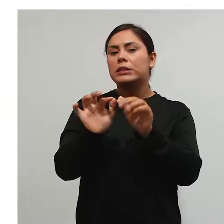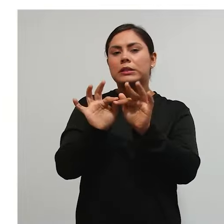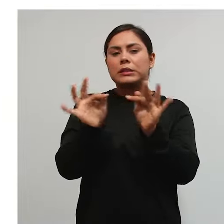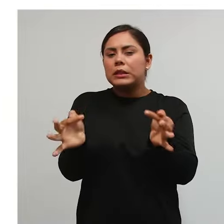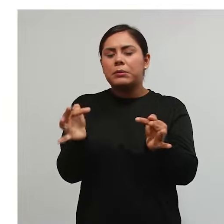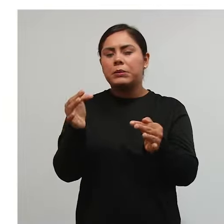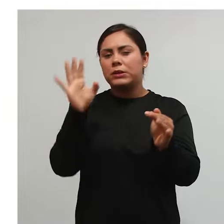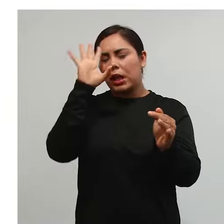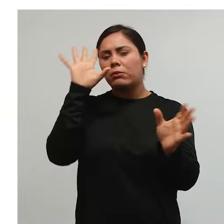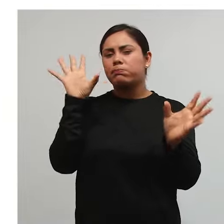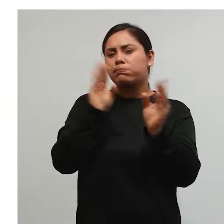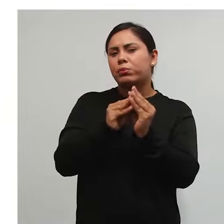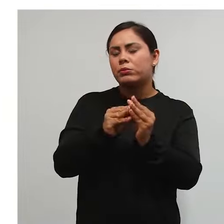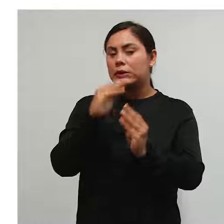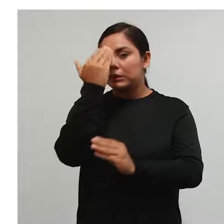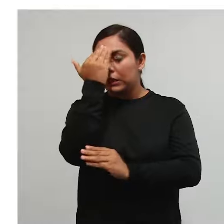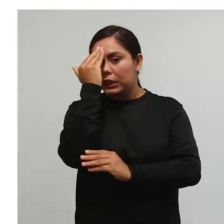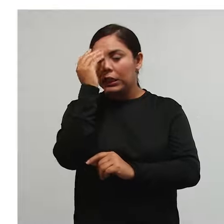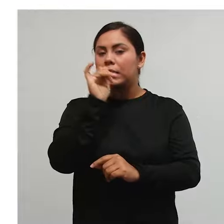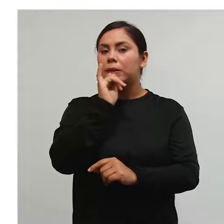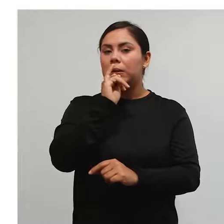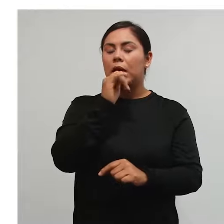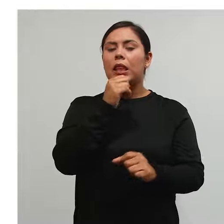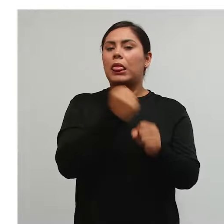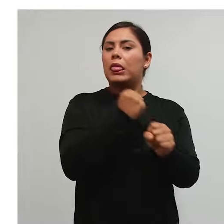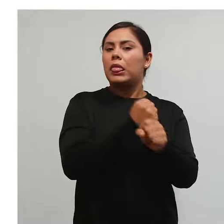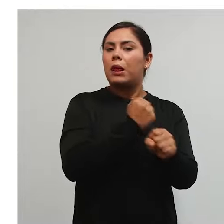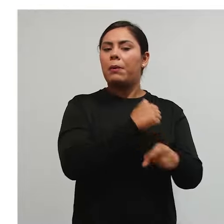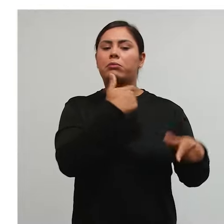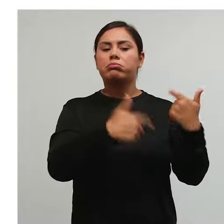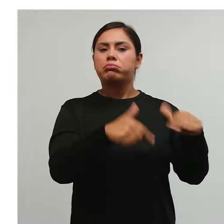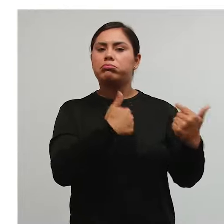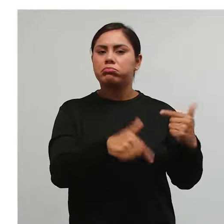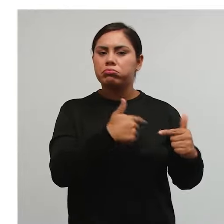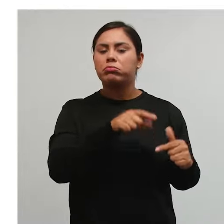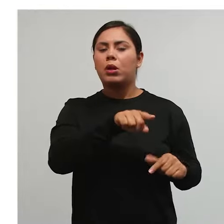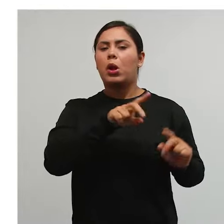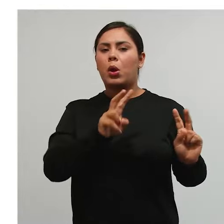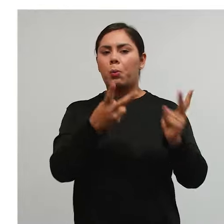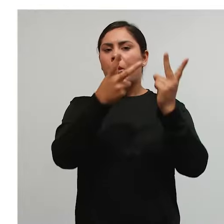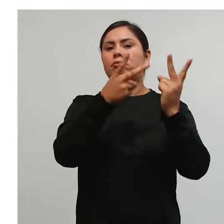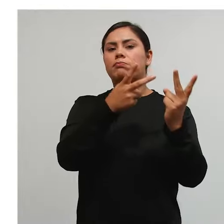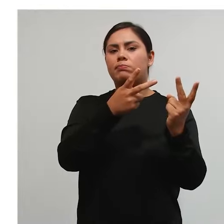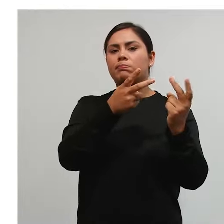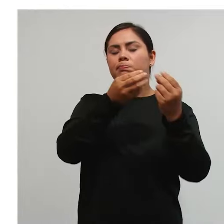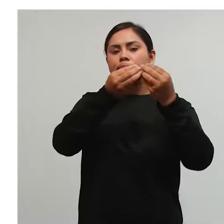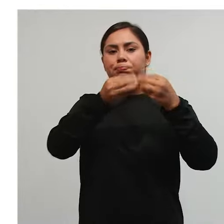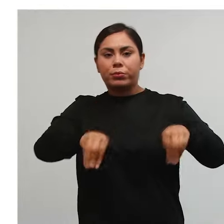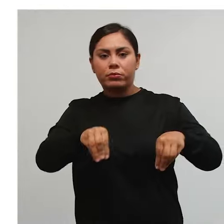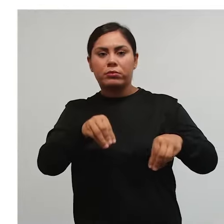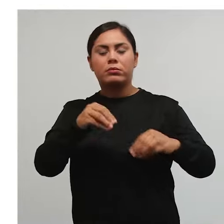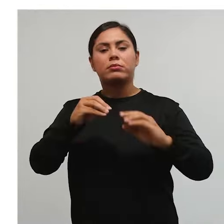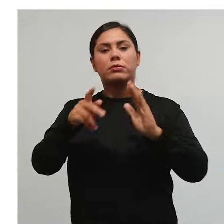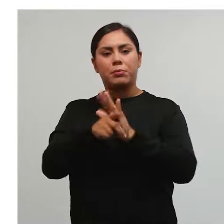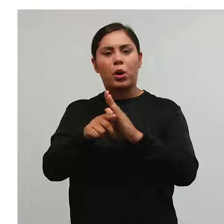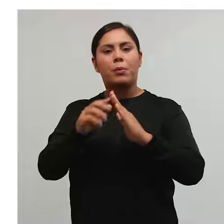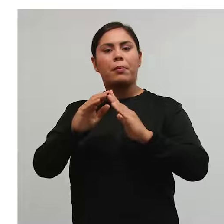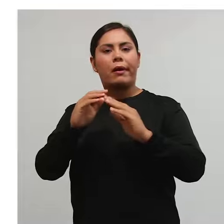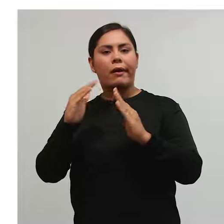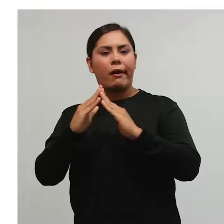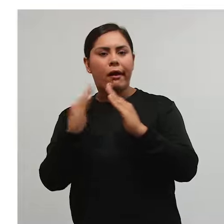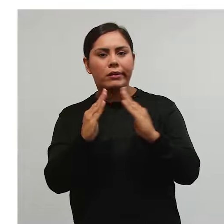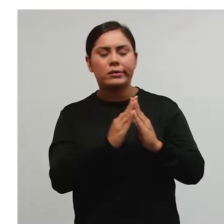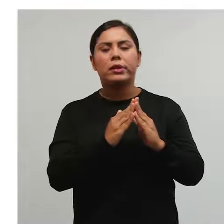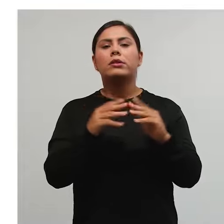de entender. Se uma obra pública causou uma valorização do seu imóvel, o Estado pode cobrar a